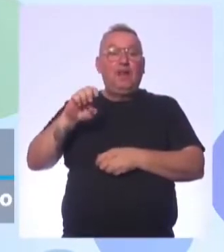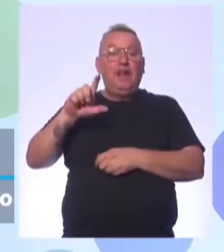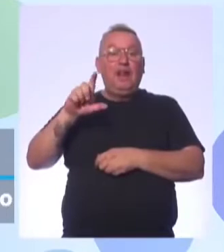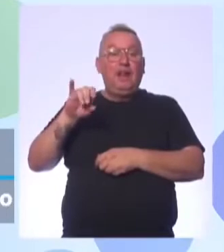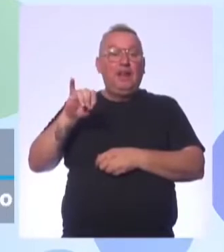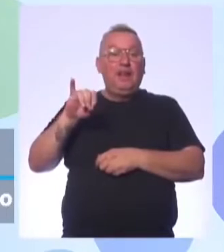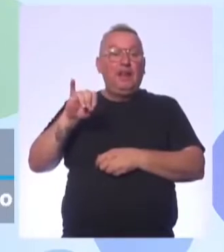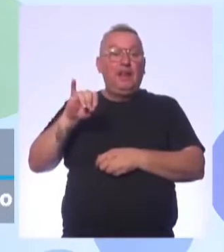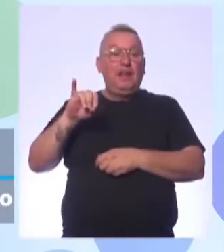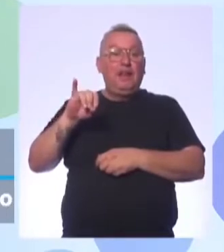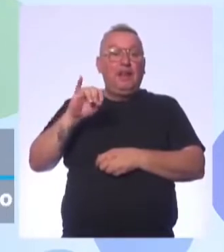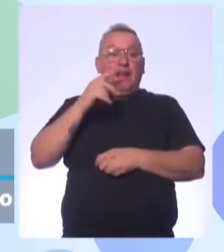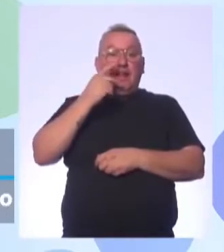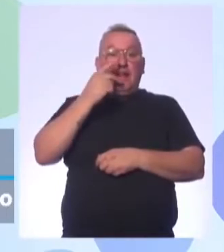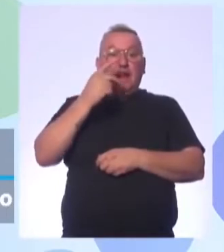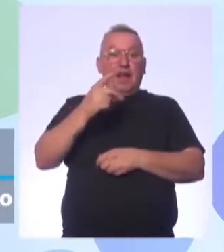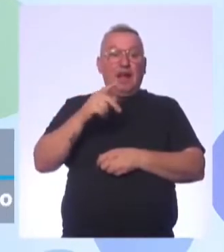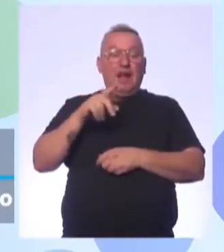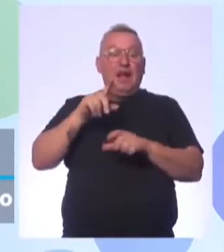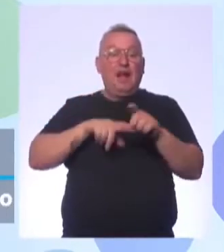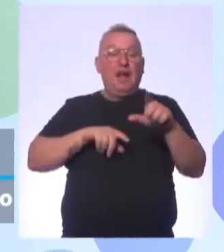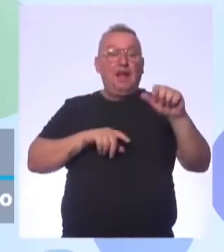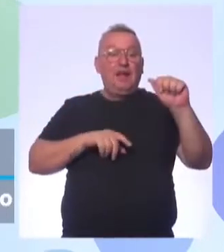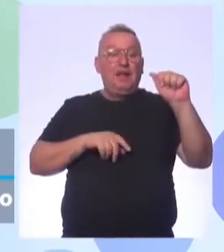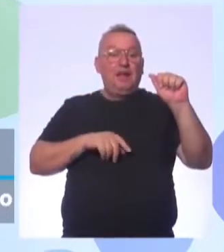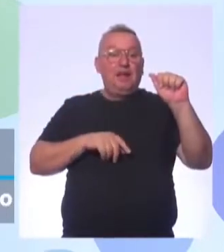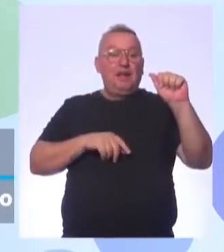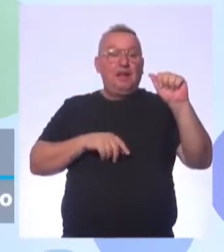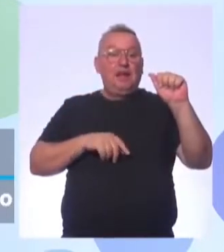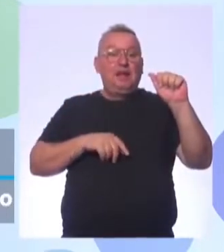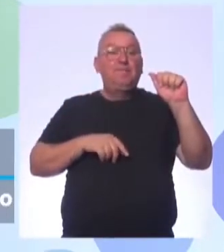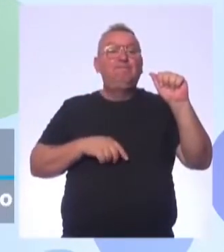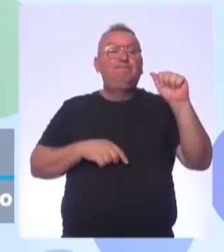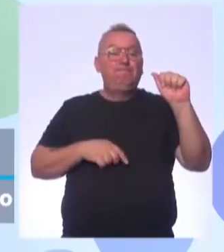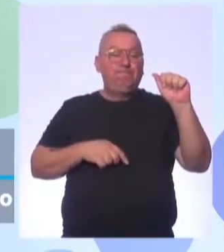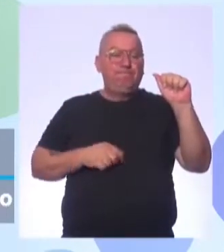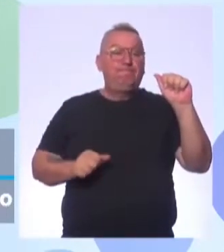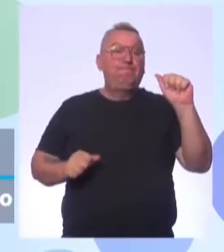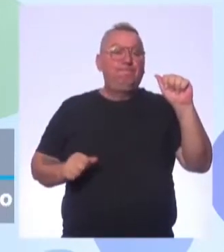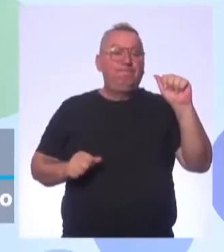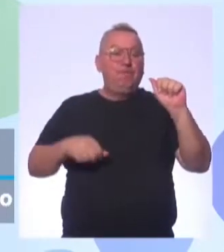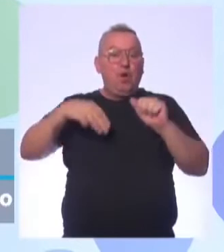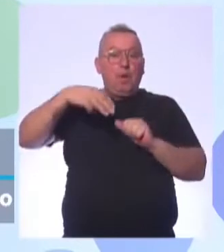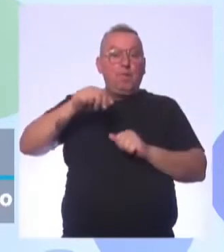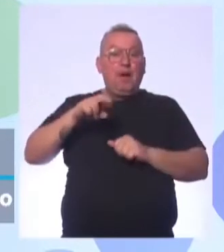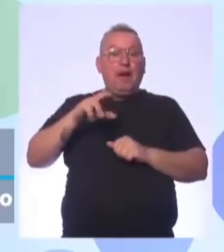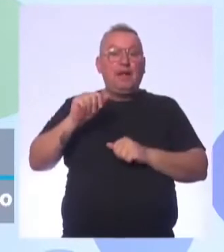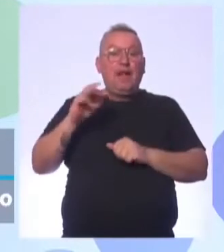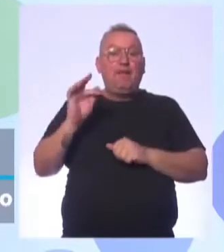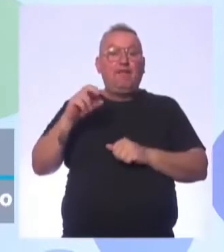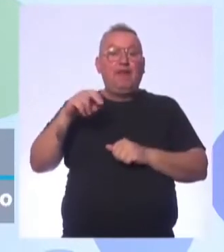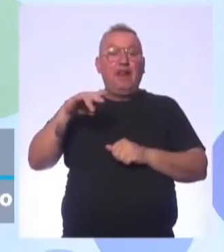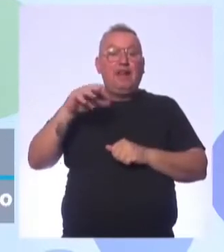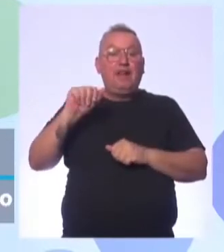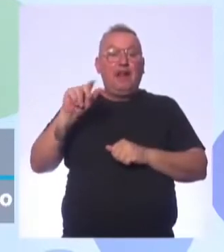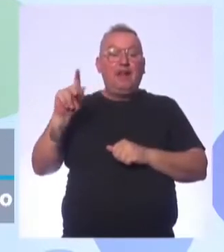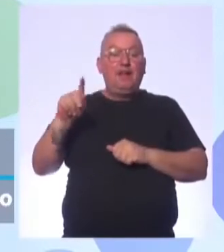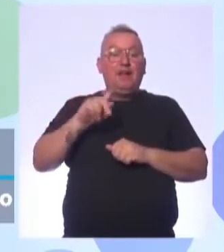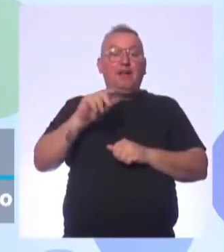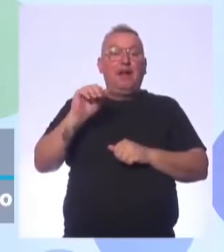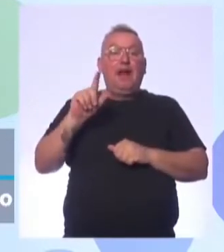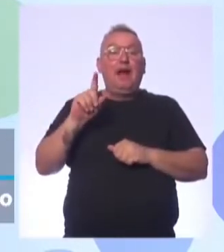falou letra A, esporte de marca. A Maria Fernanda, da professora